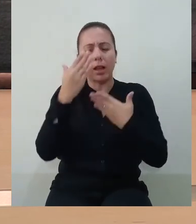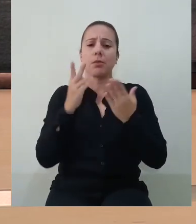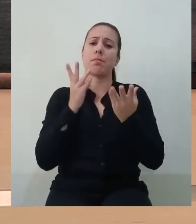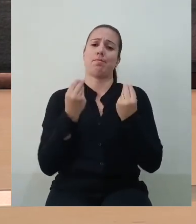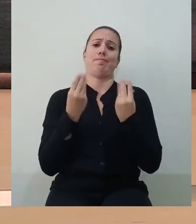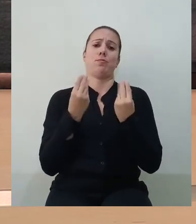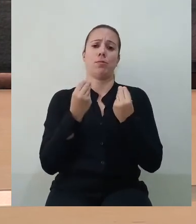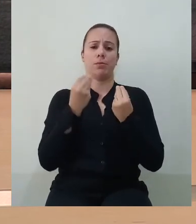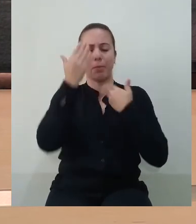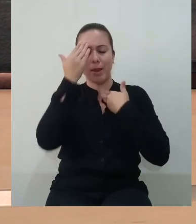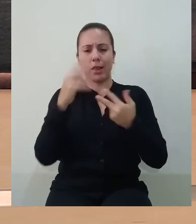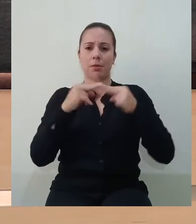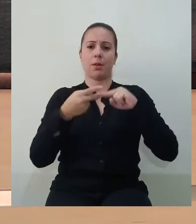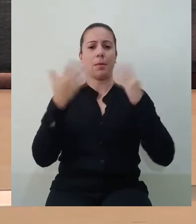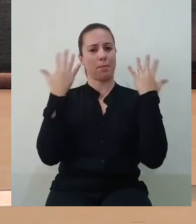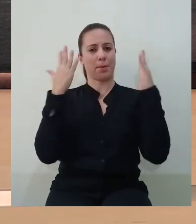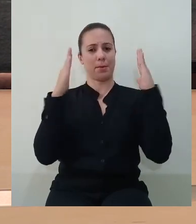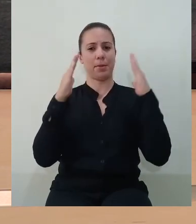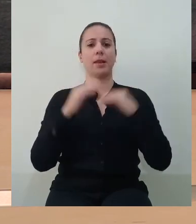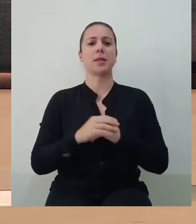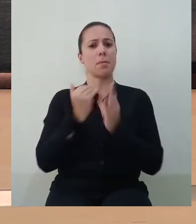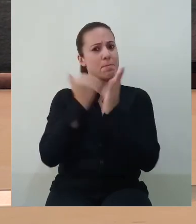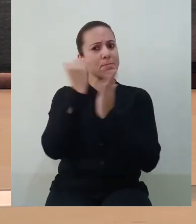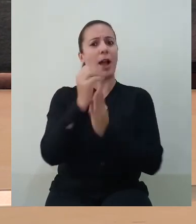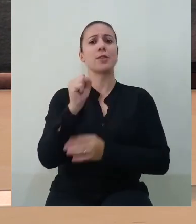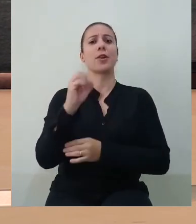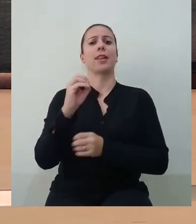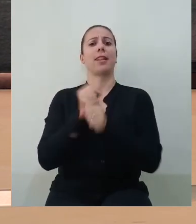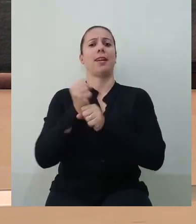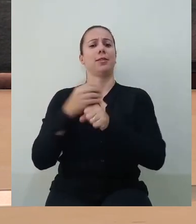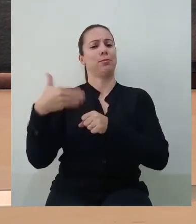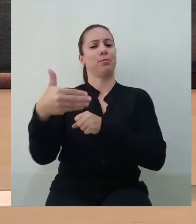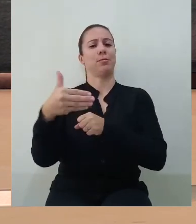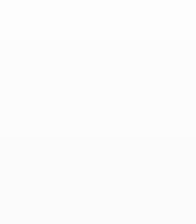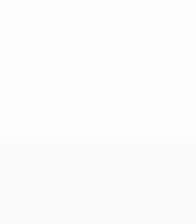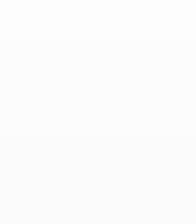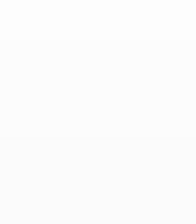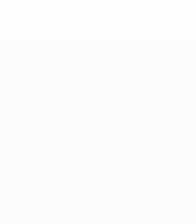muito grato mesmo. Muito obrigado, Menegote. Parabéns, que venham mais de 80 anos.